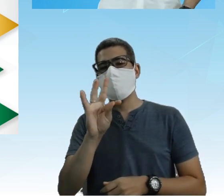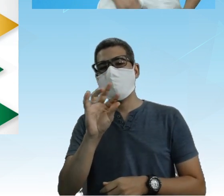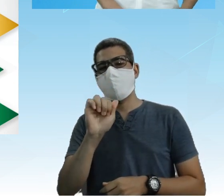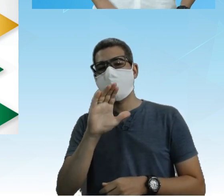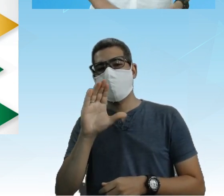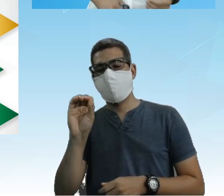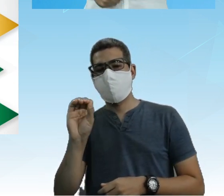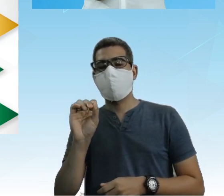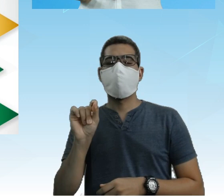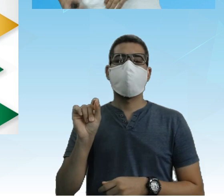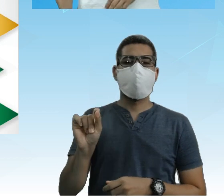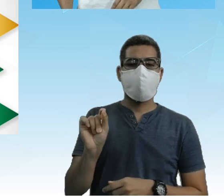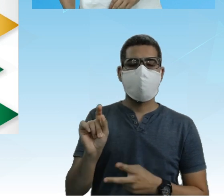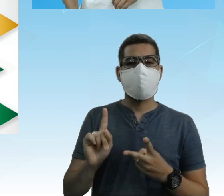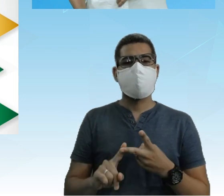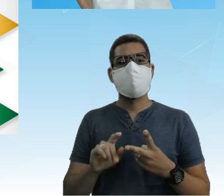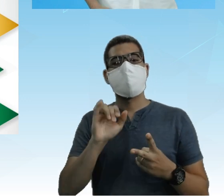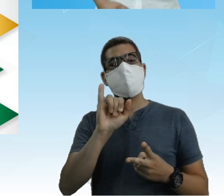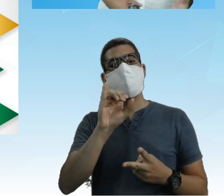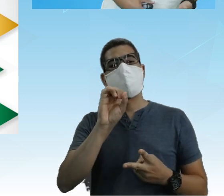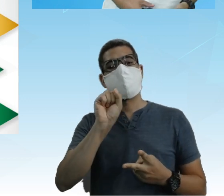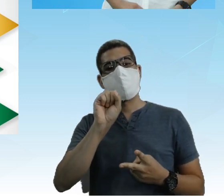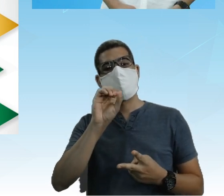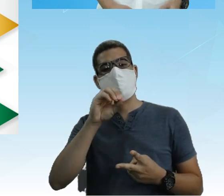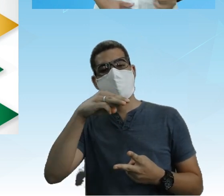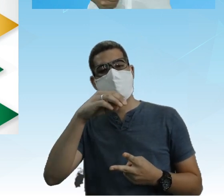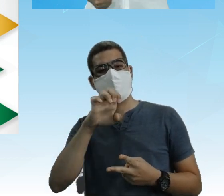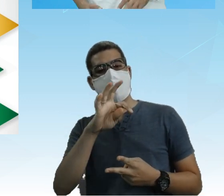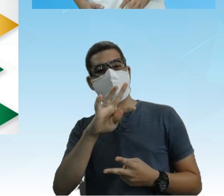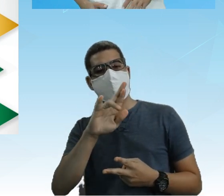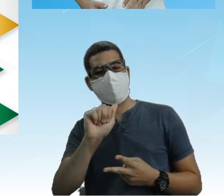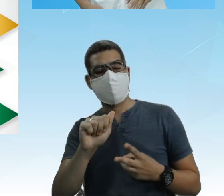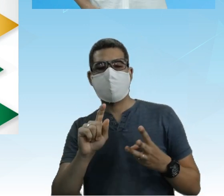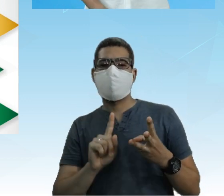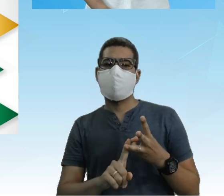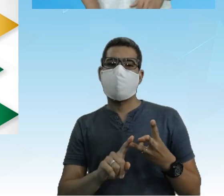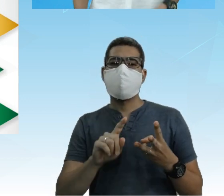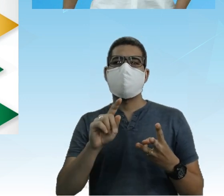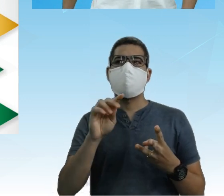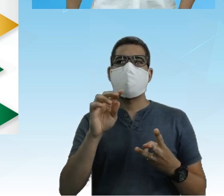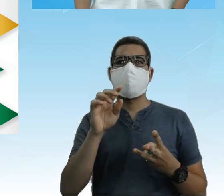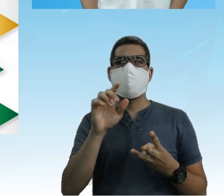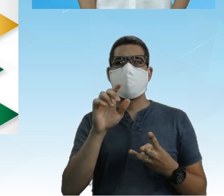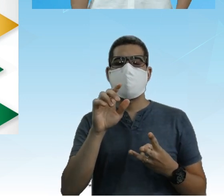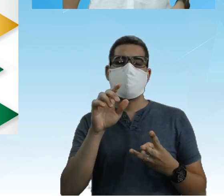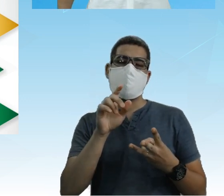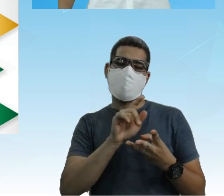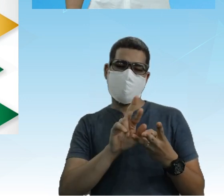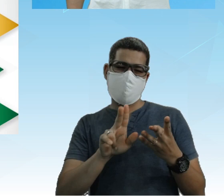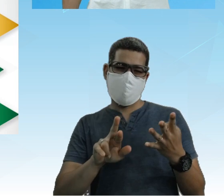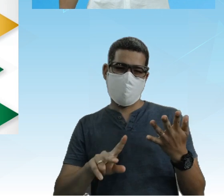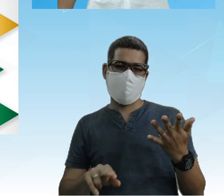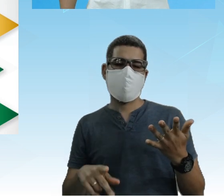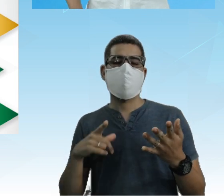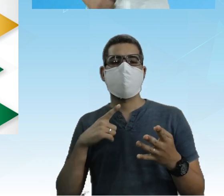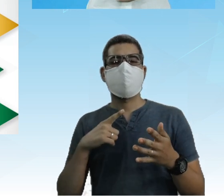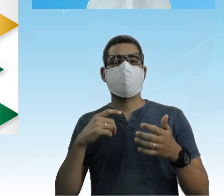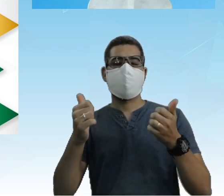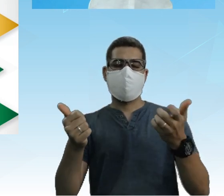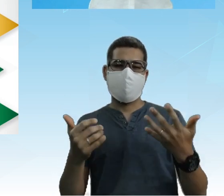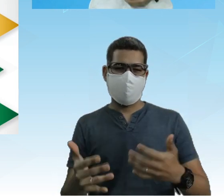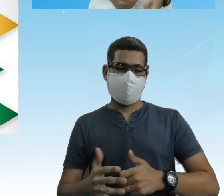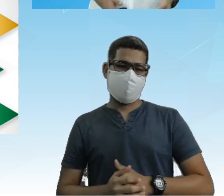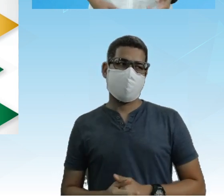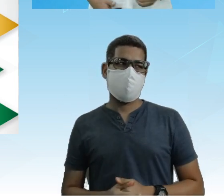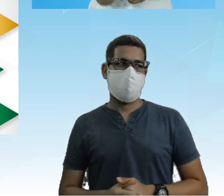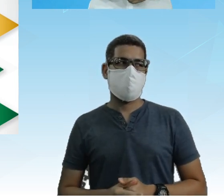isometria? O que é translação? O que é reflexão? Não sabe? Vou te explicar A partir de agora Se tiver dúvida Pausa